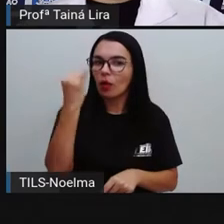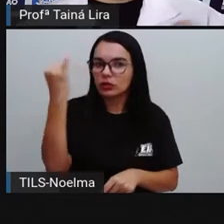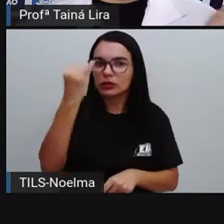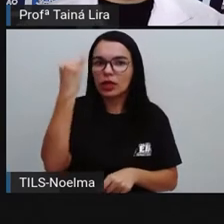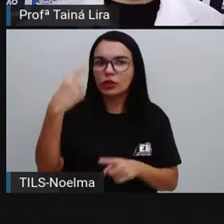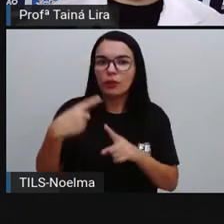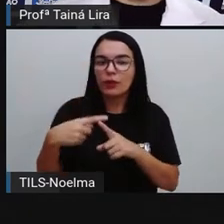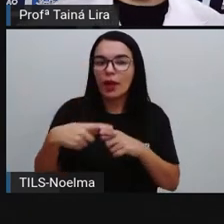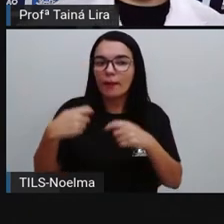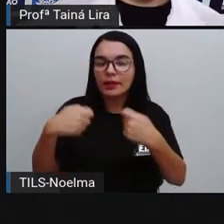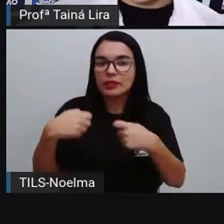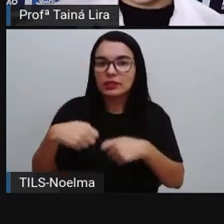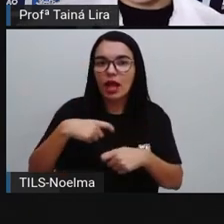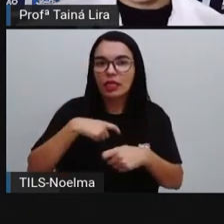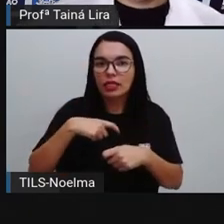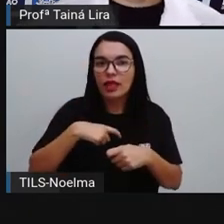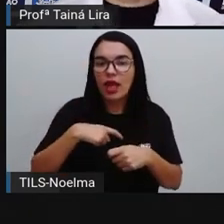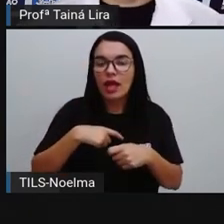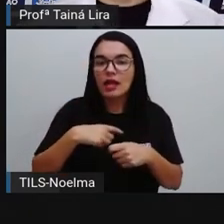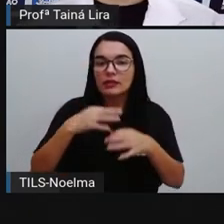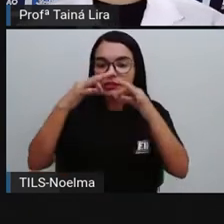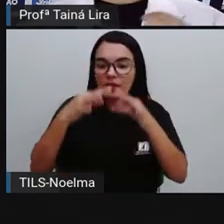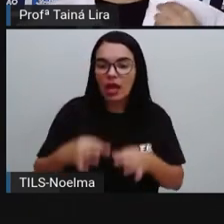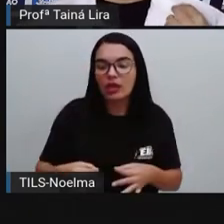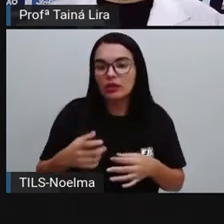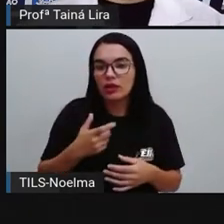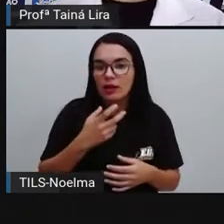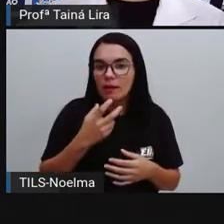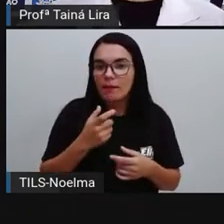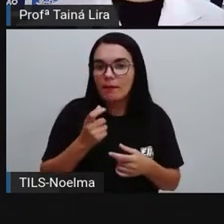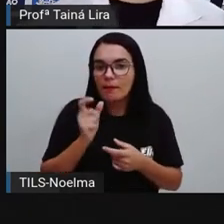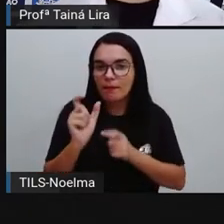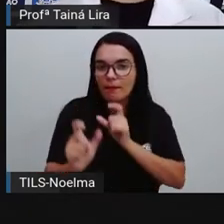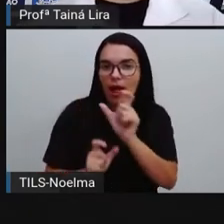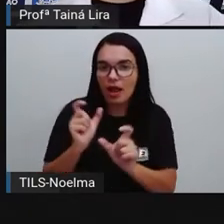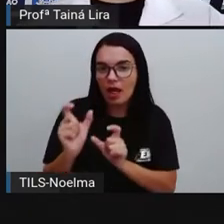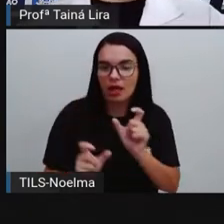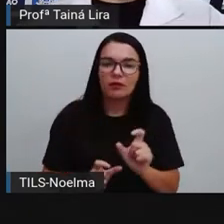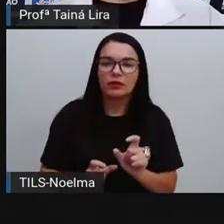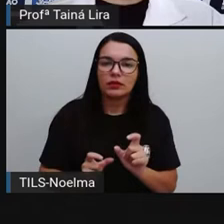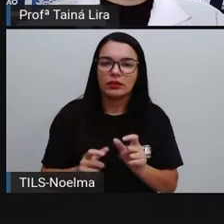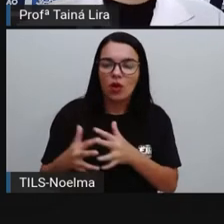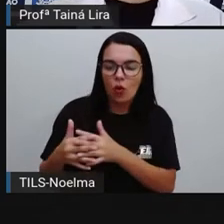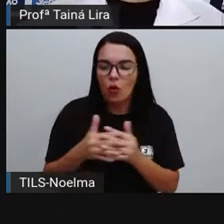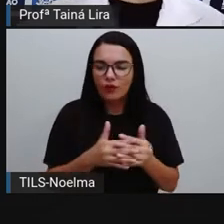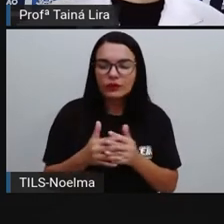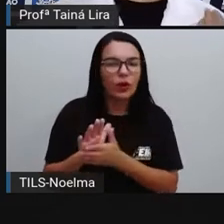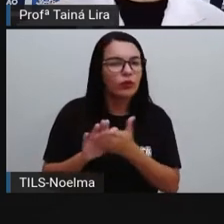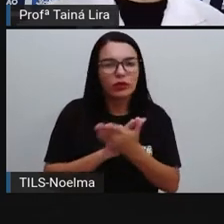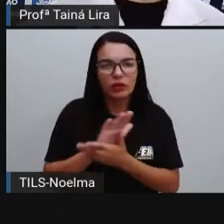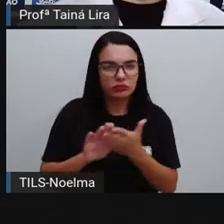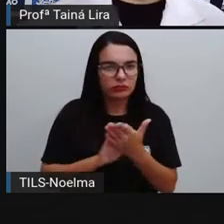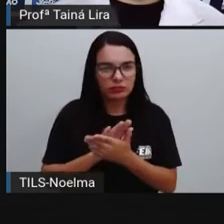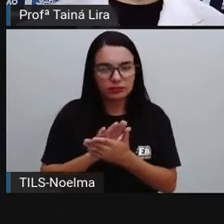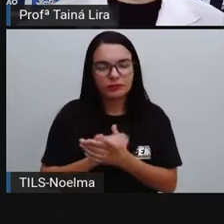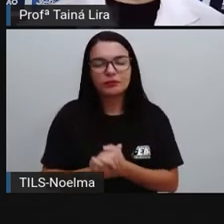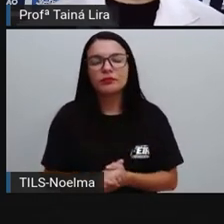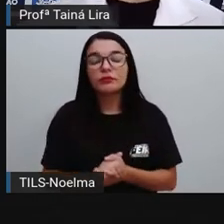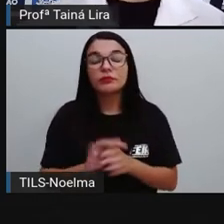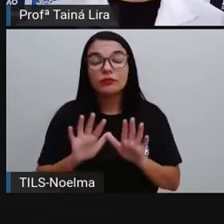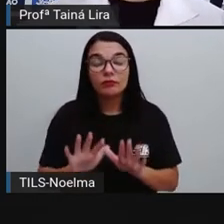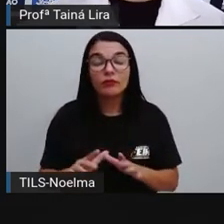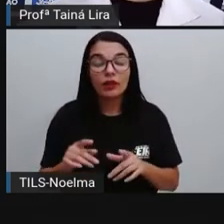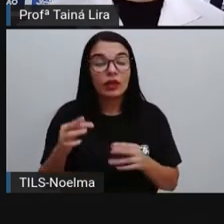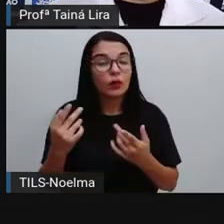dar sentido a elas. Então, assim como nos demais textos, nas histórias em quadrinhos, a